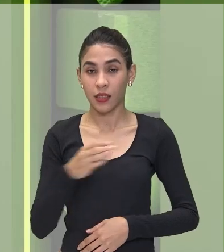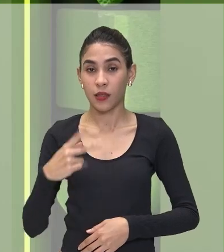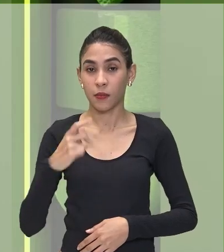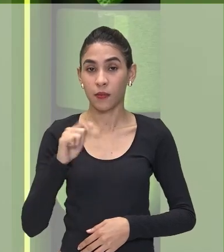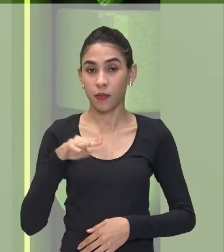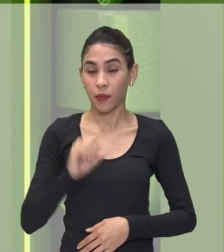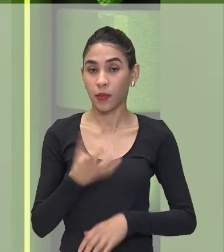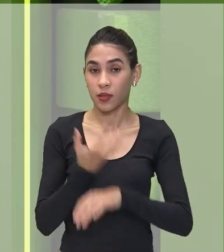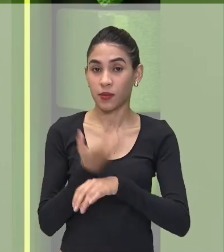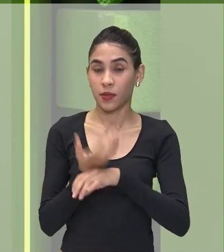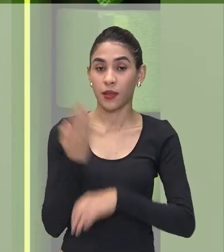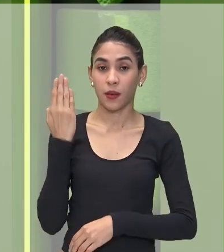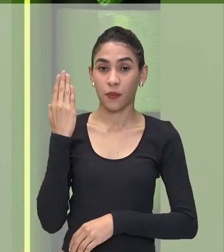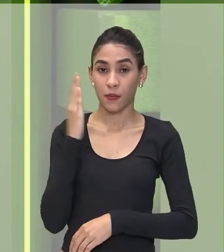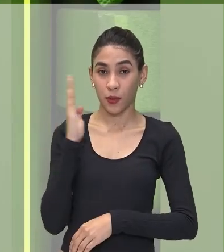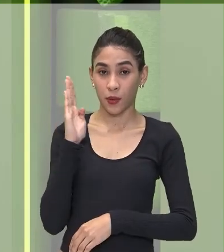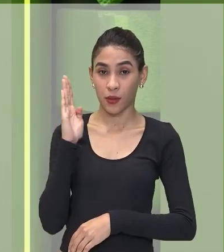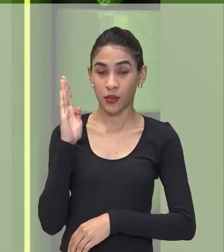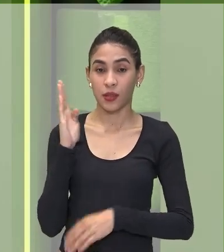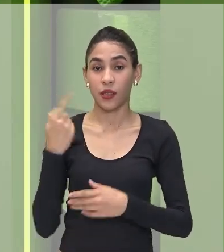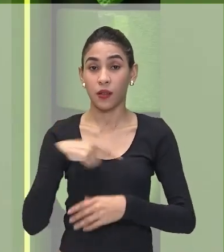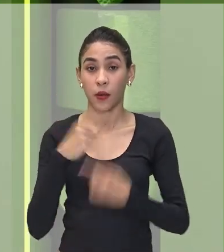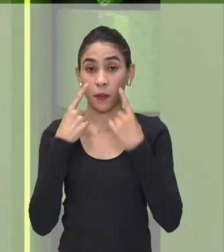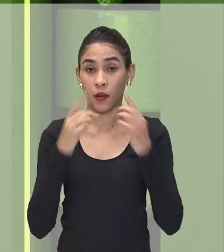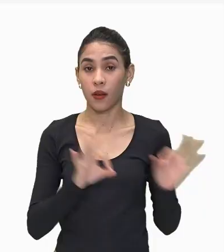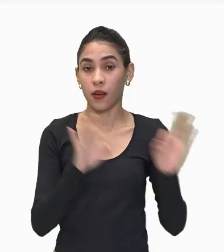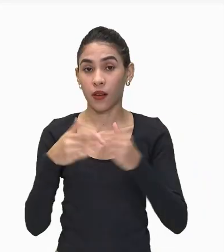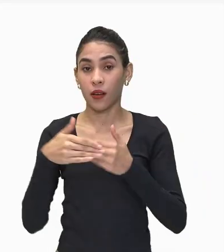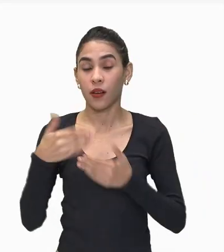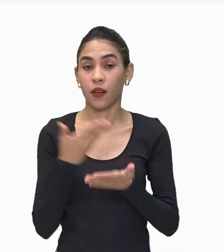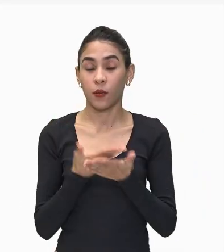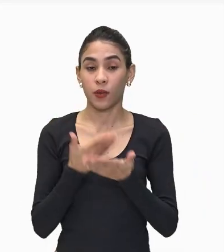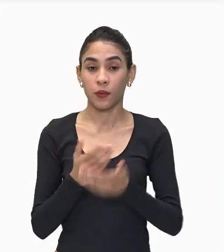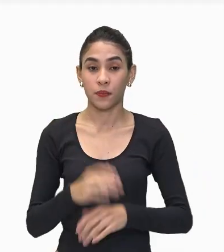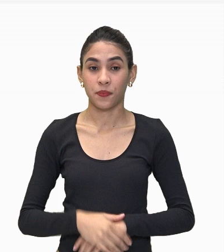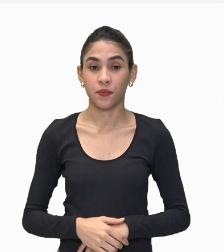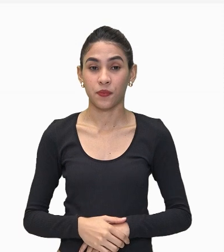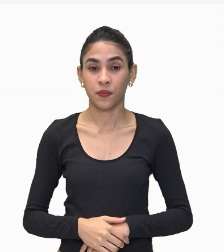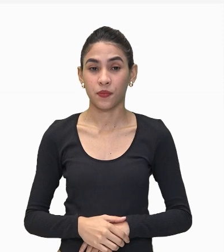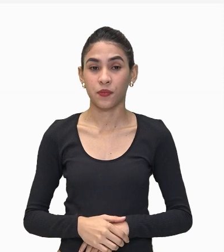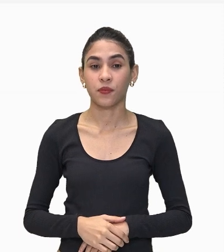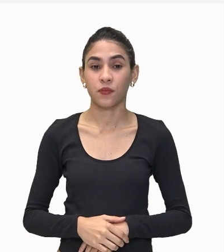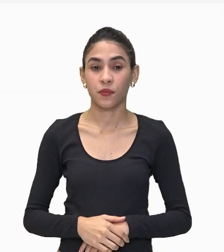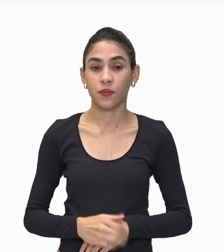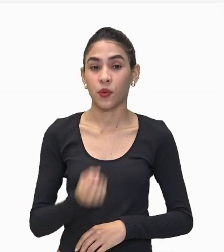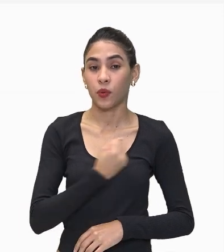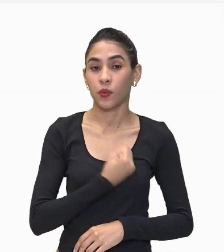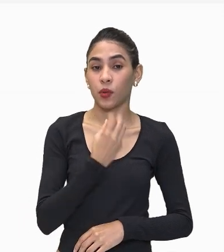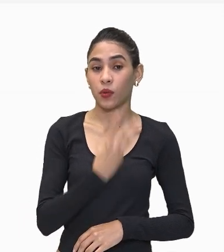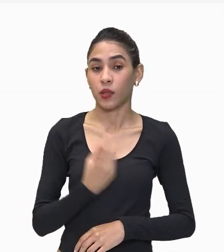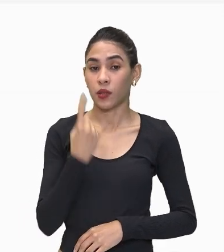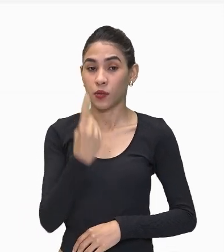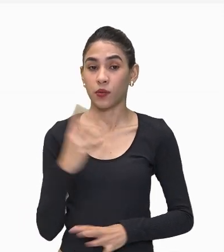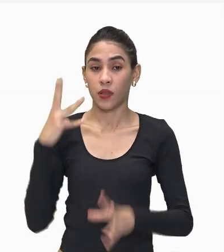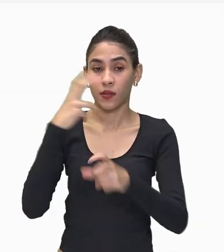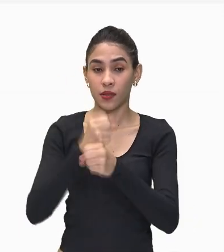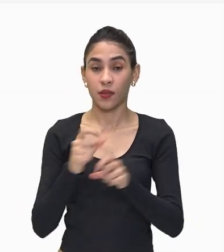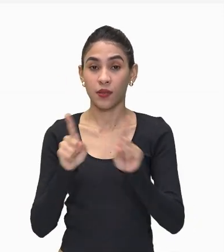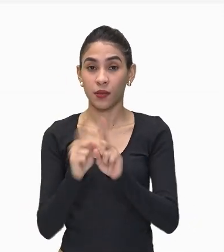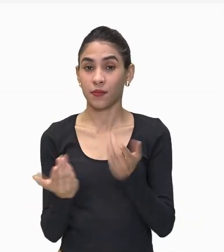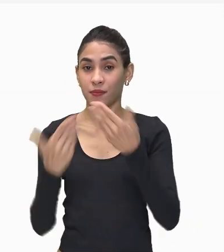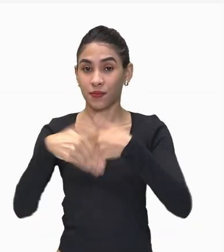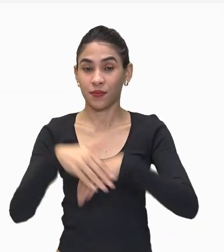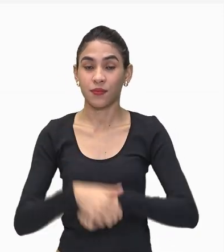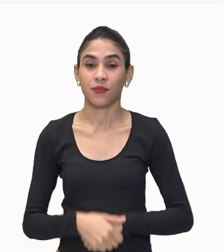de Biologia Vamos observar agora Qual é a nossa aula Aula de número 31 Revisão e